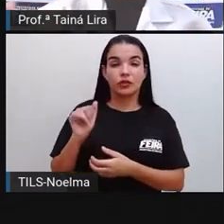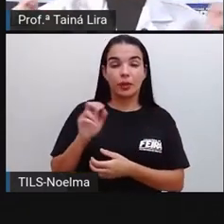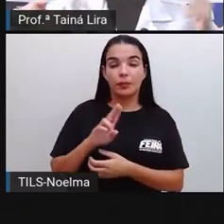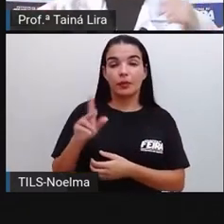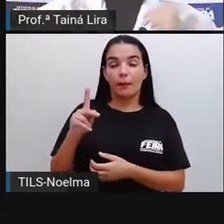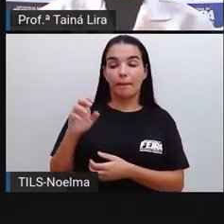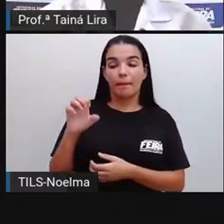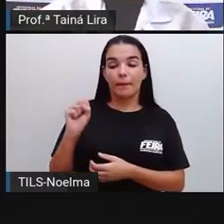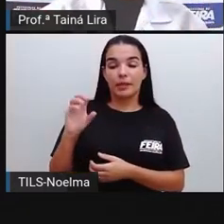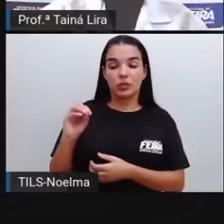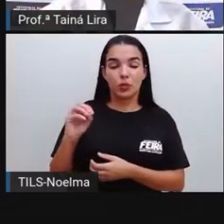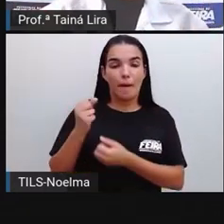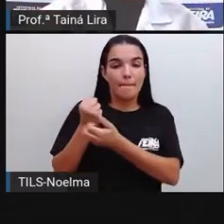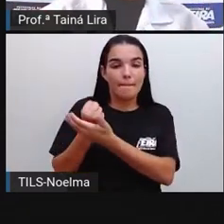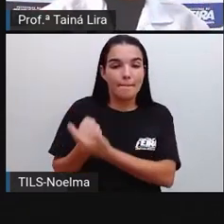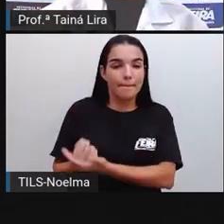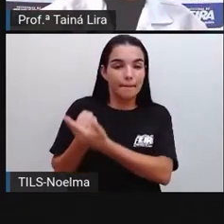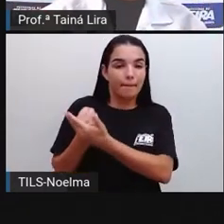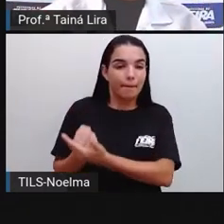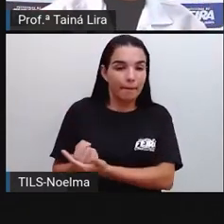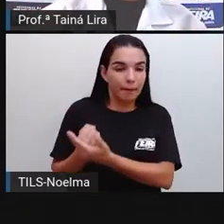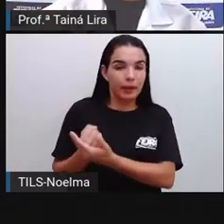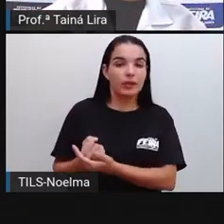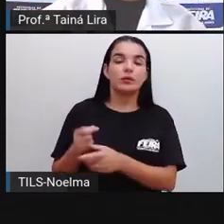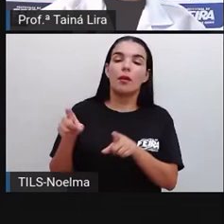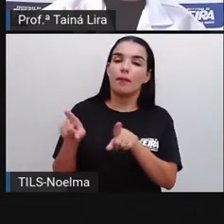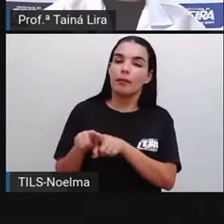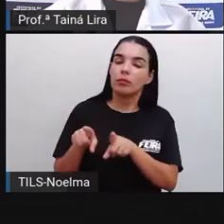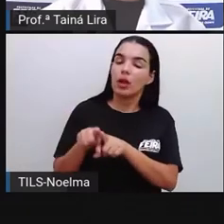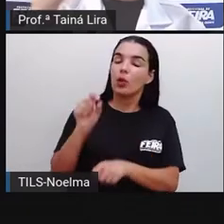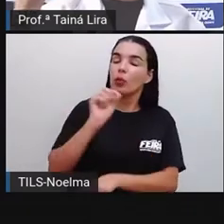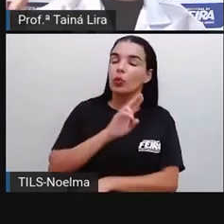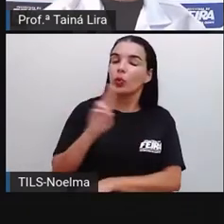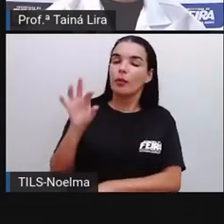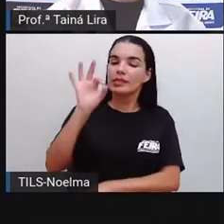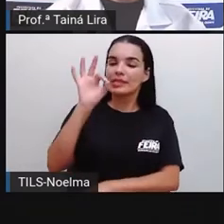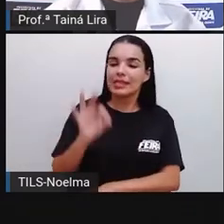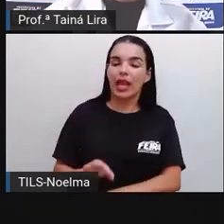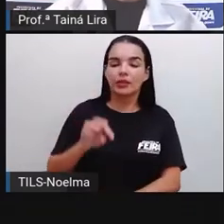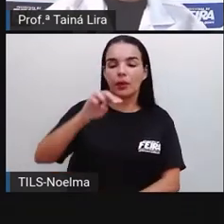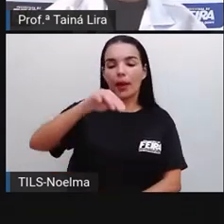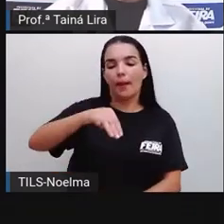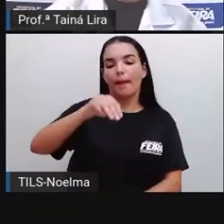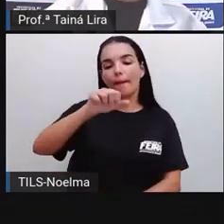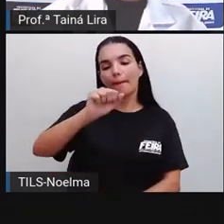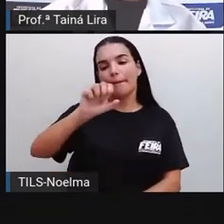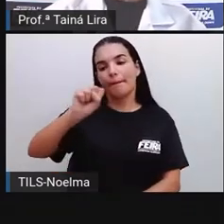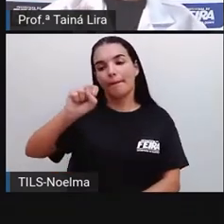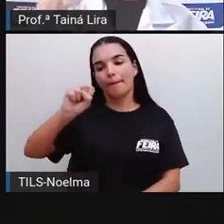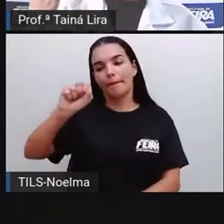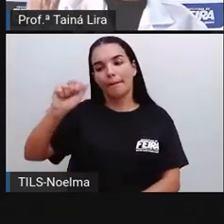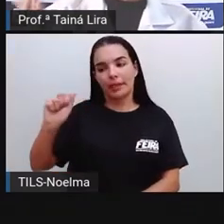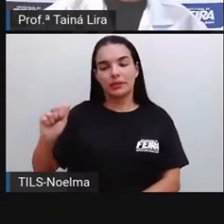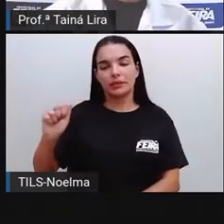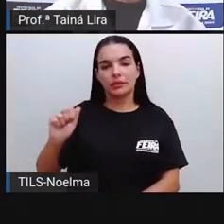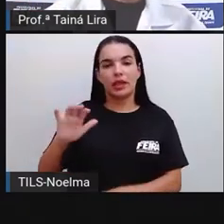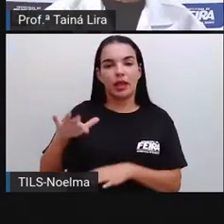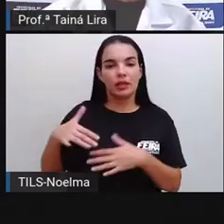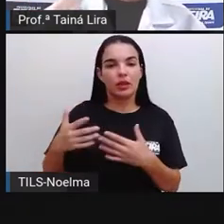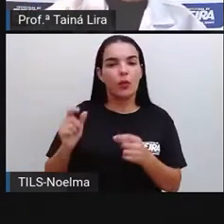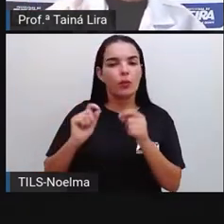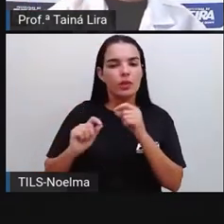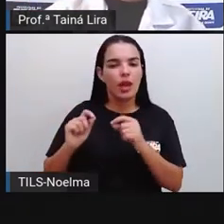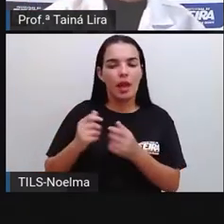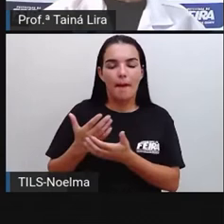mas a Pró também já falou aqui que o nome, né, correto é massa, tá? Então, a massa